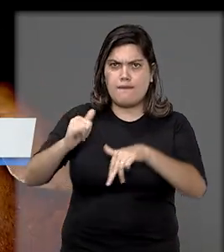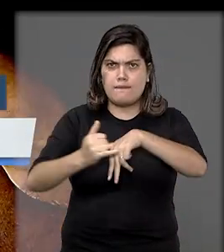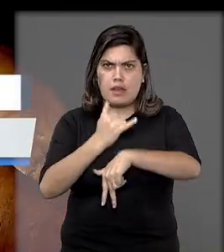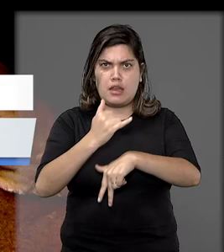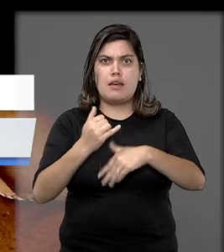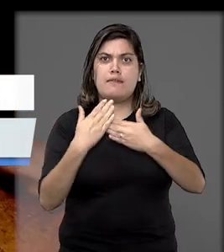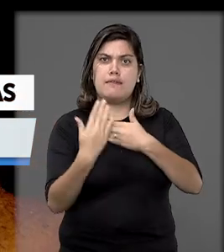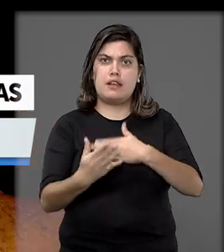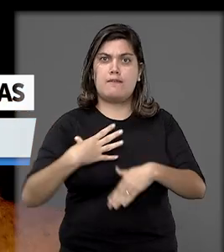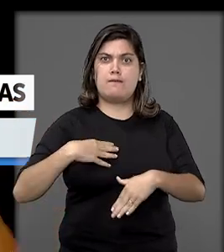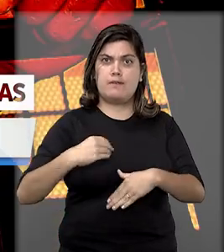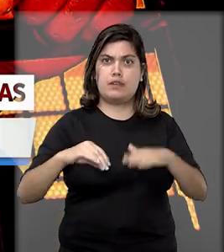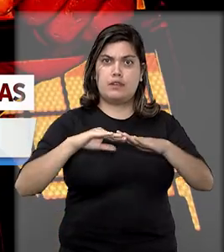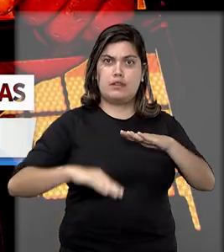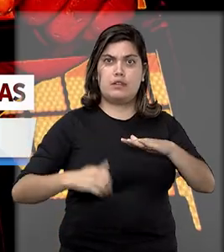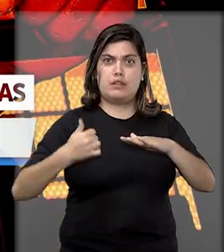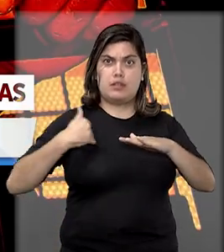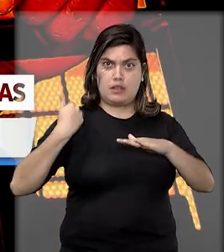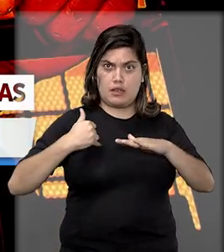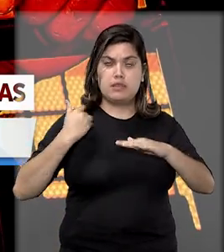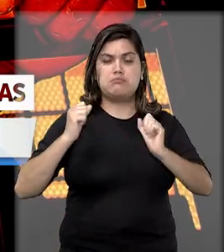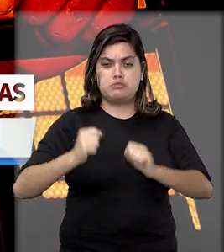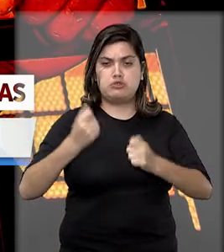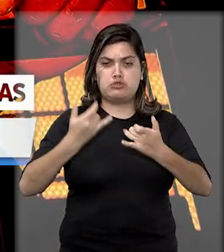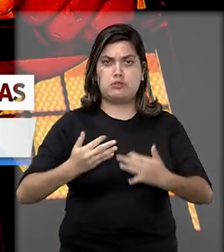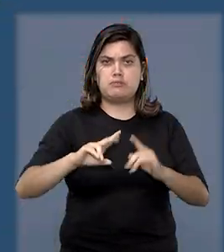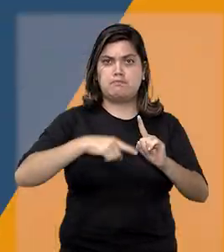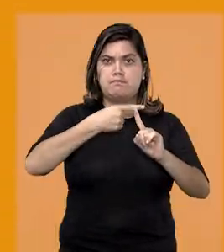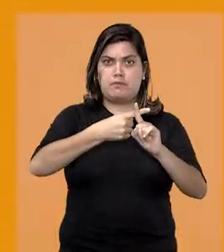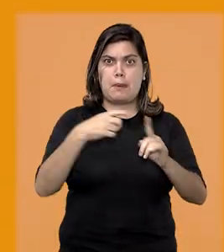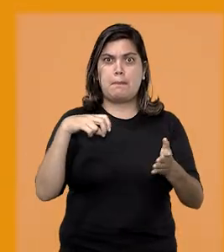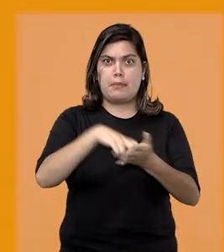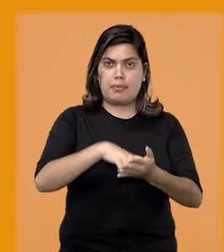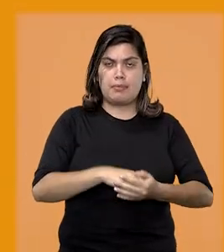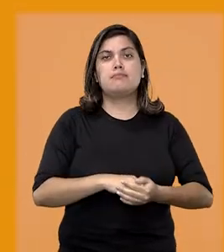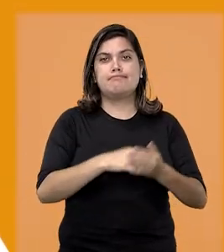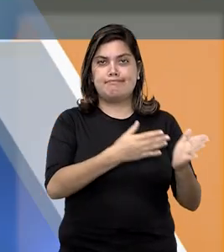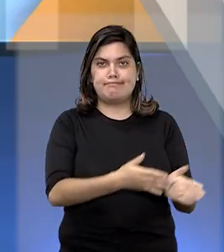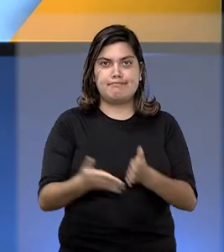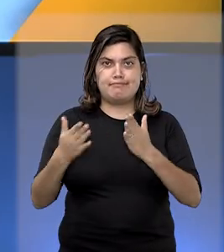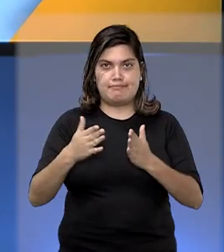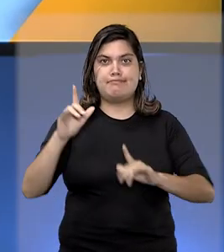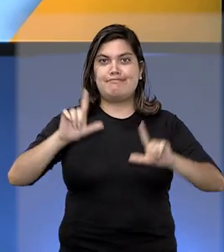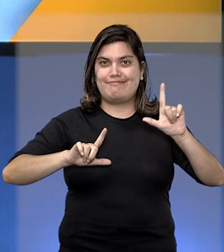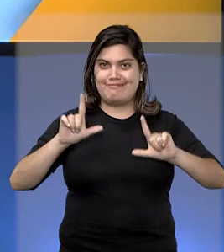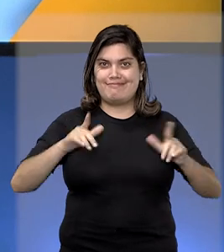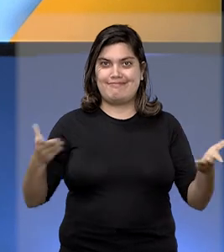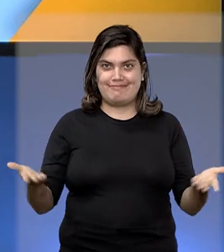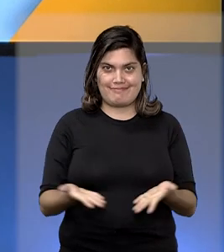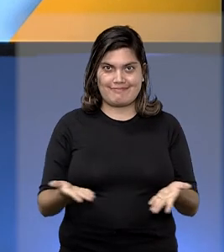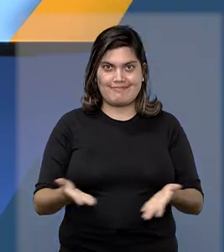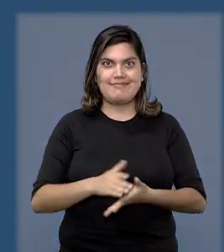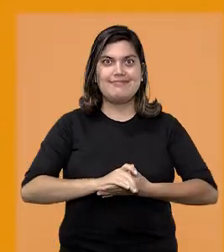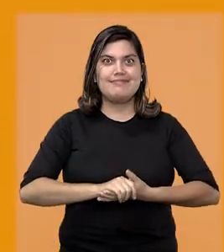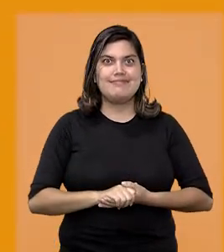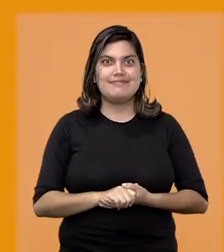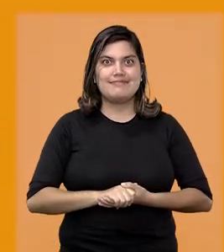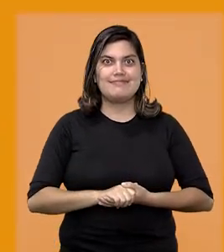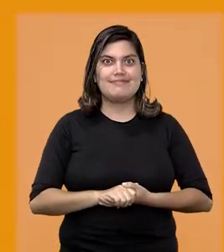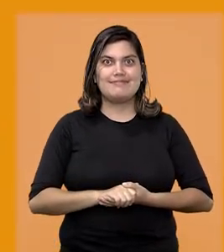vítima diante de filho menor pode justificar aumento da pena. O STJ Notícias começa agora.